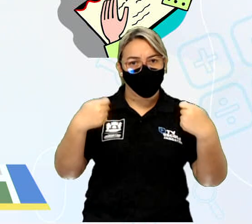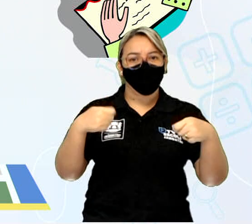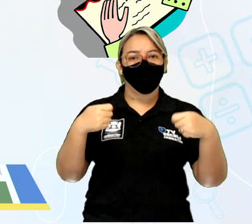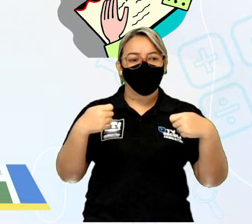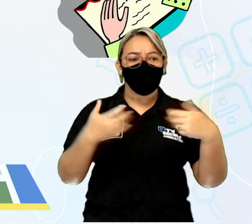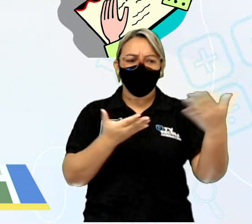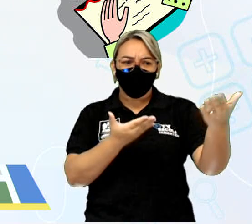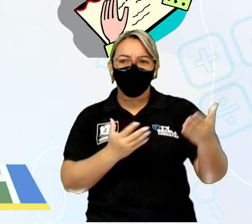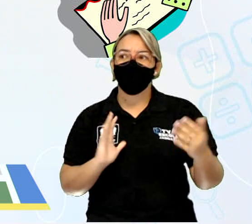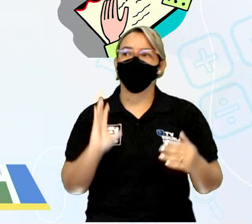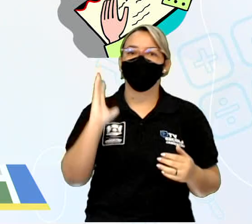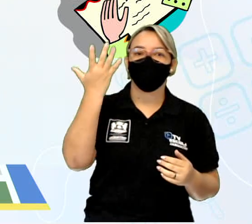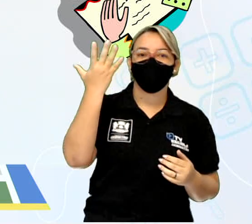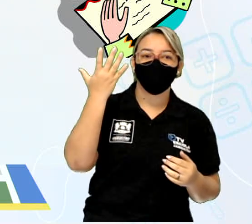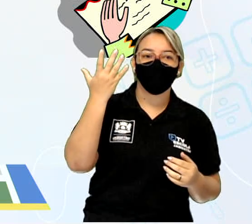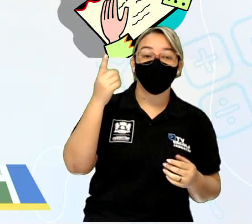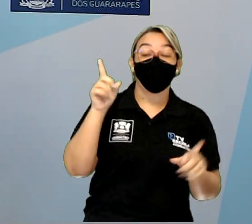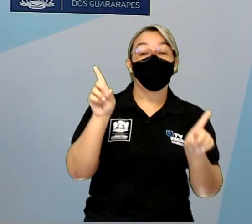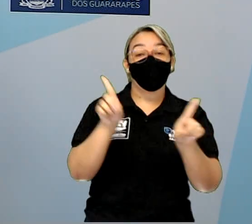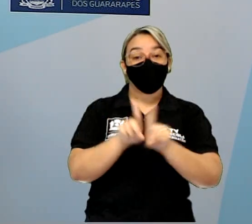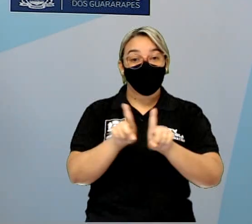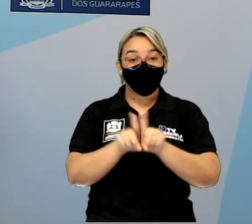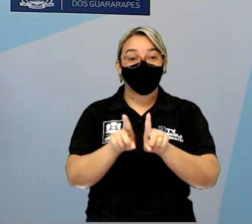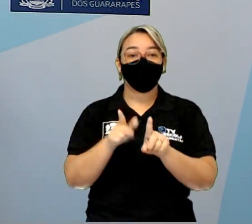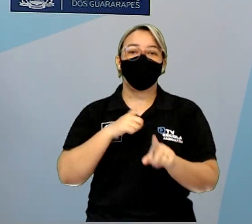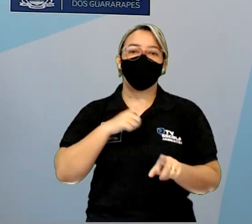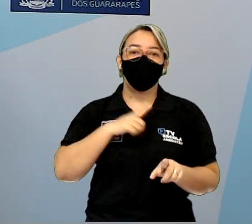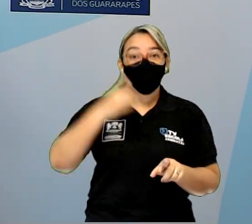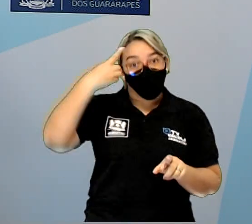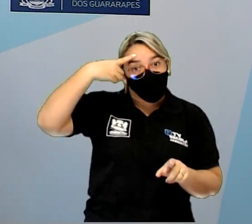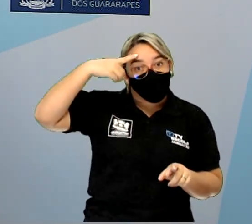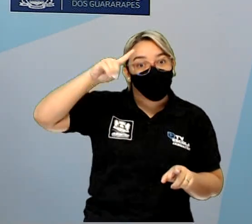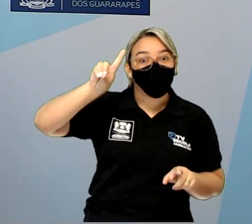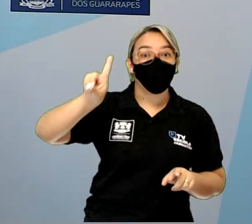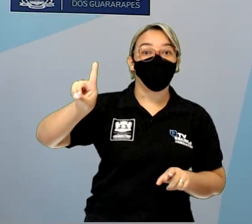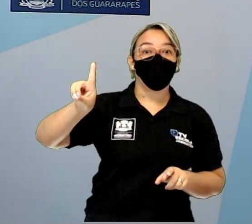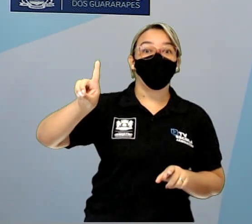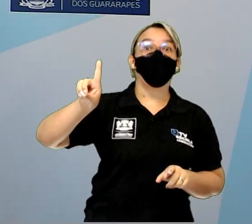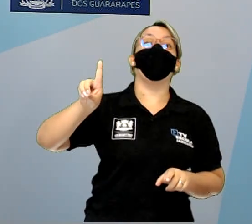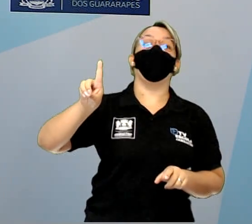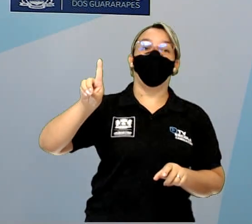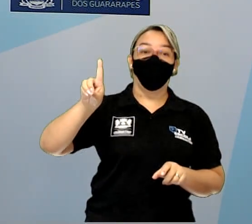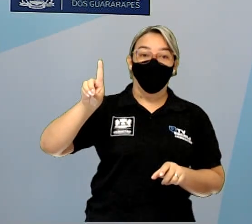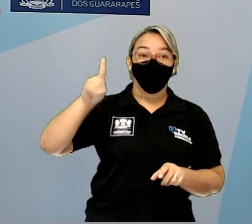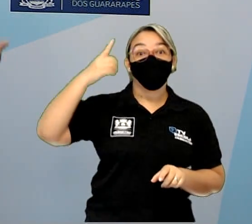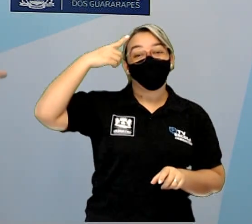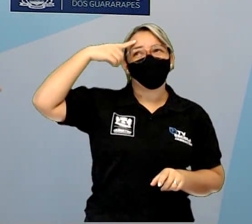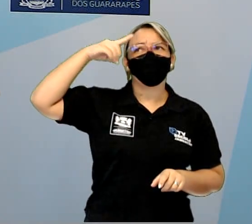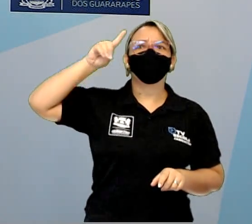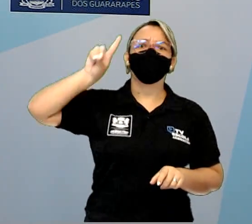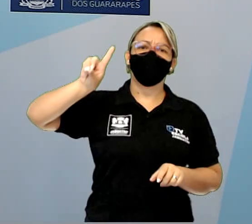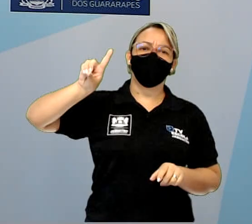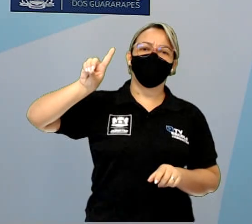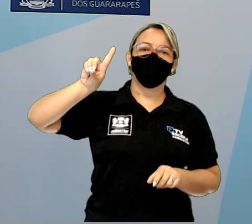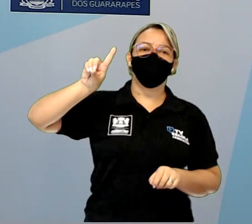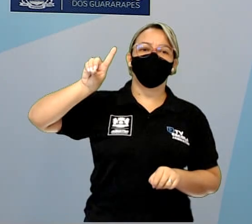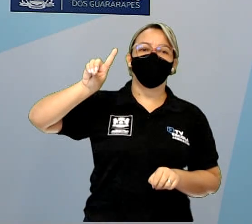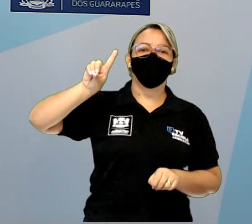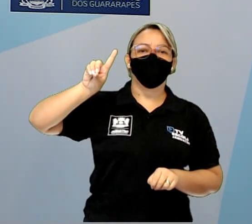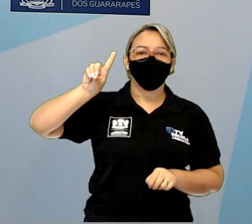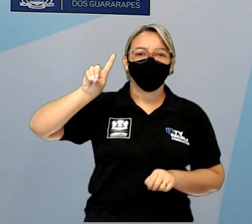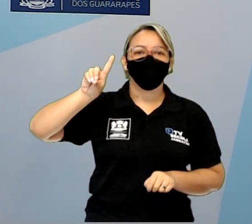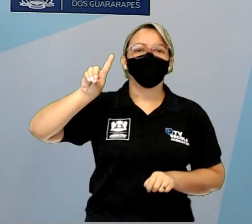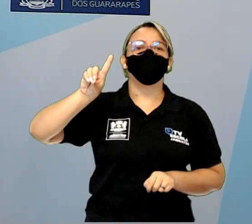evento. Tem também necessário ter uma data, que é o dia. O